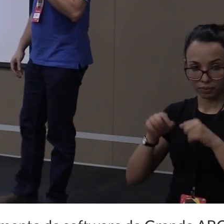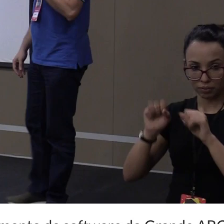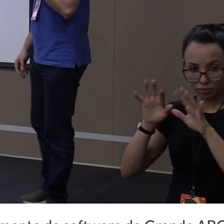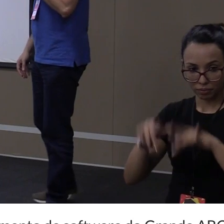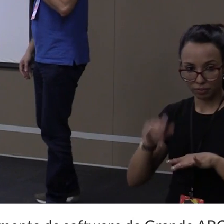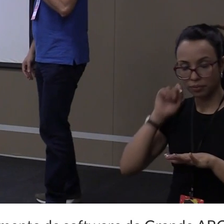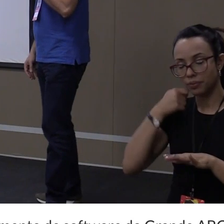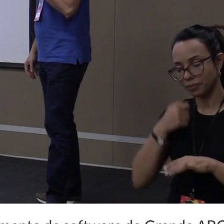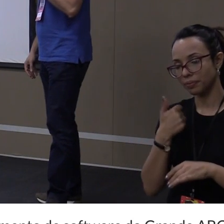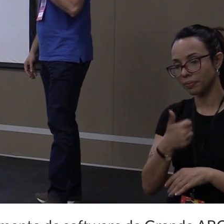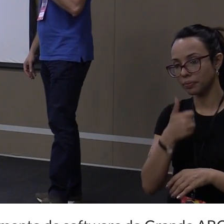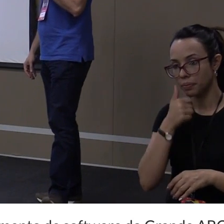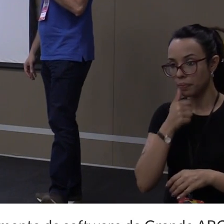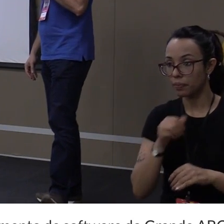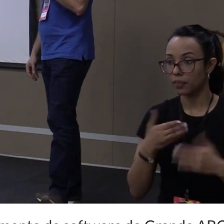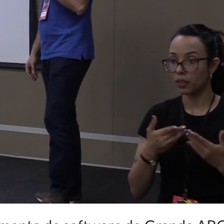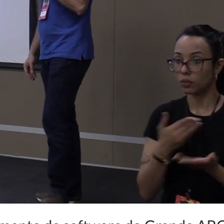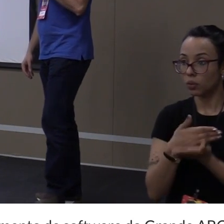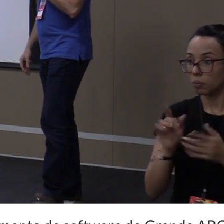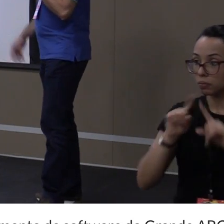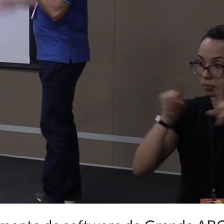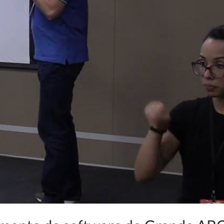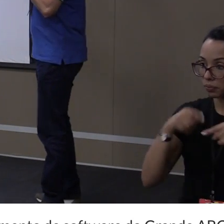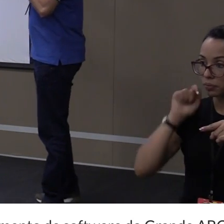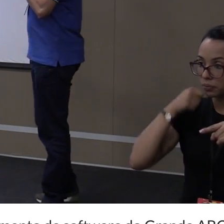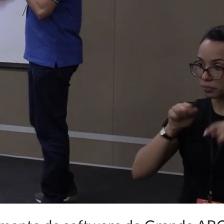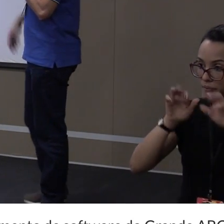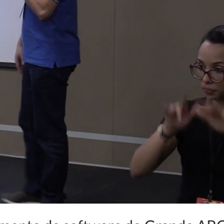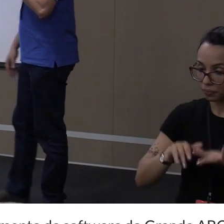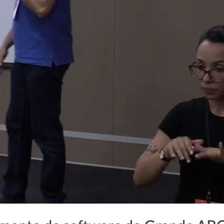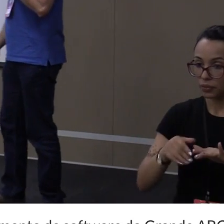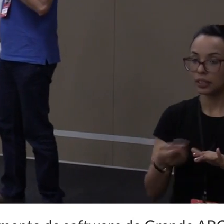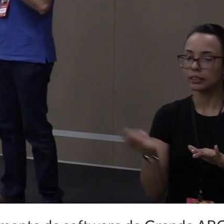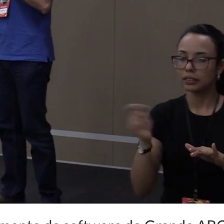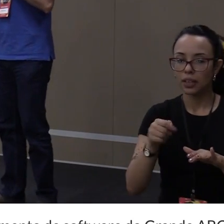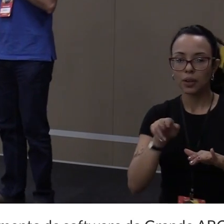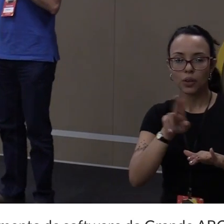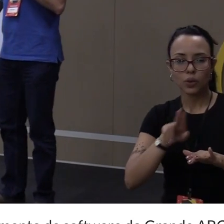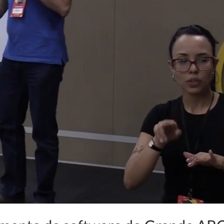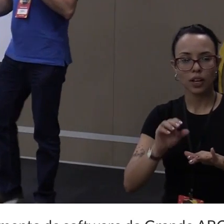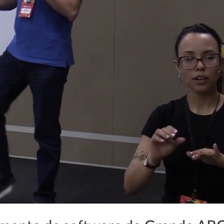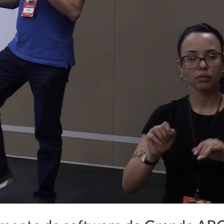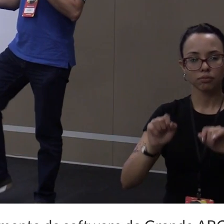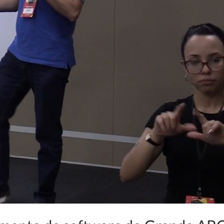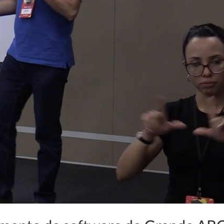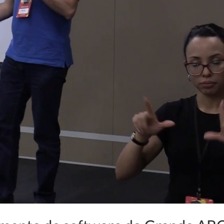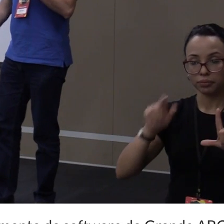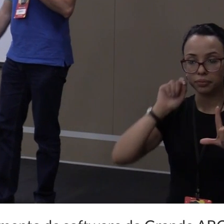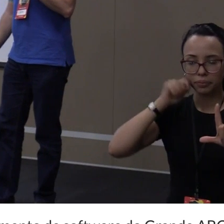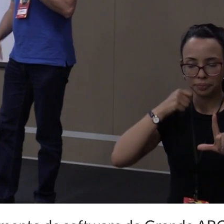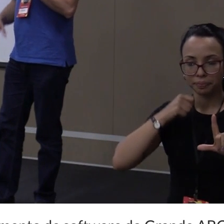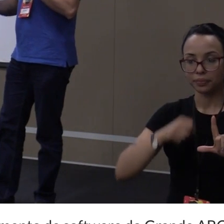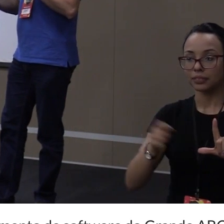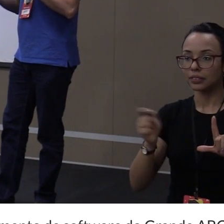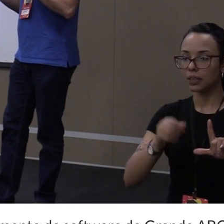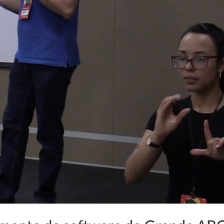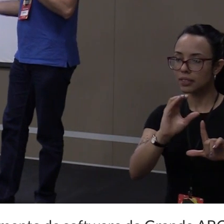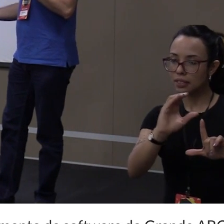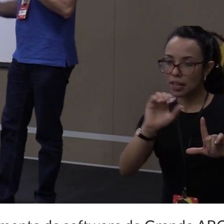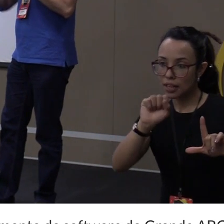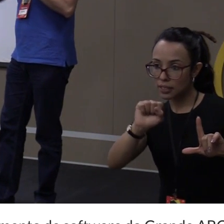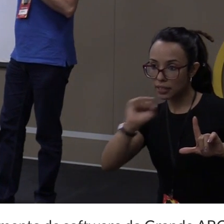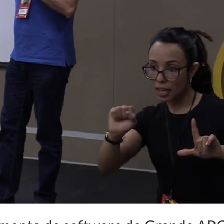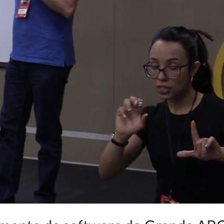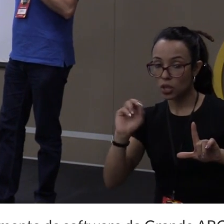front-end e sabe mexer com o seletor CSS, você pode utilizar isso. Ou você pode usar XPath, que é